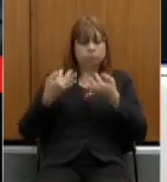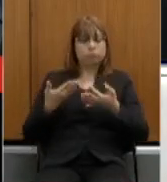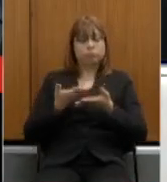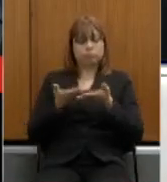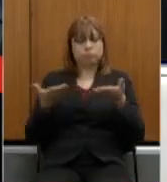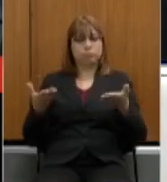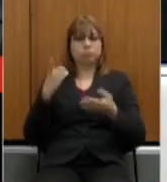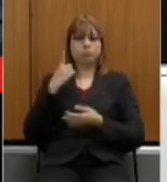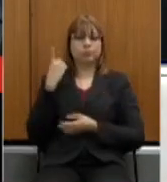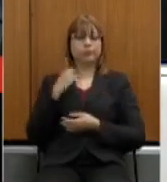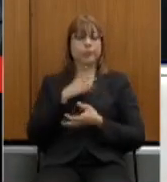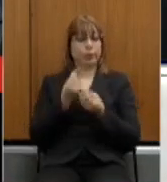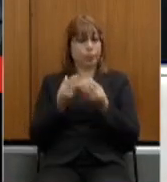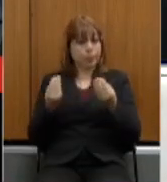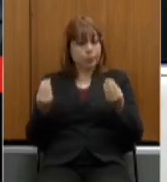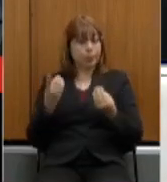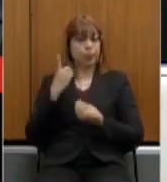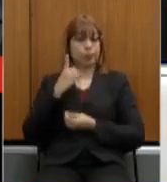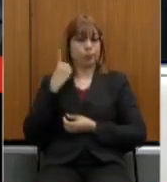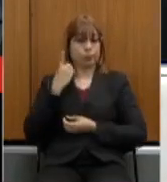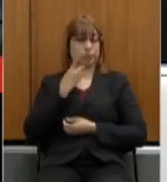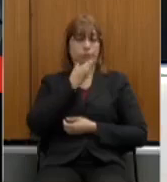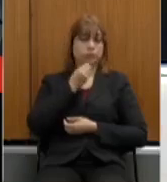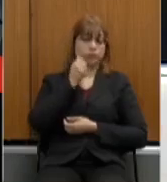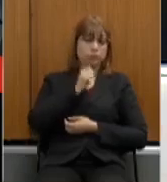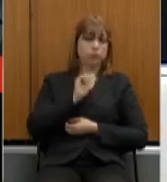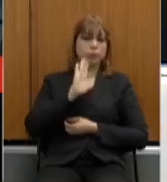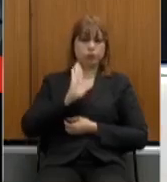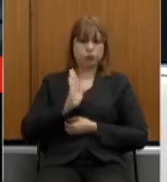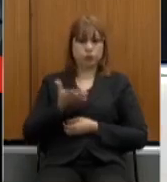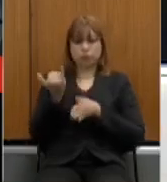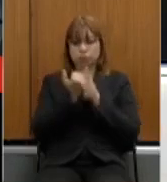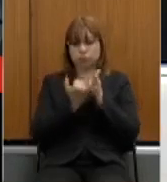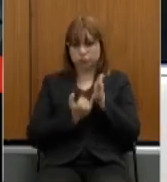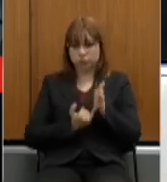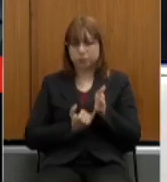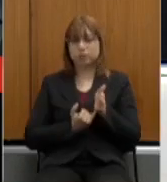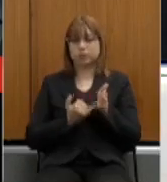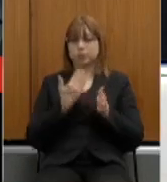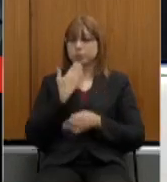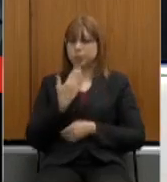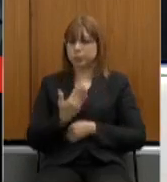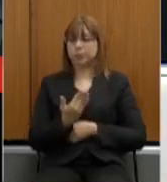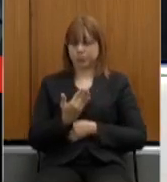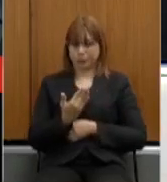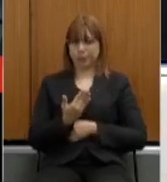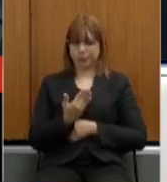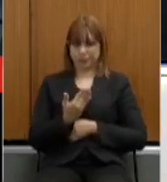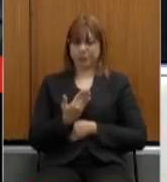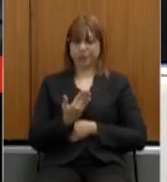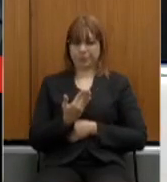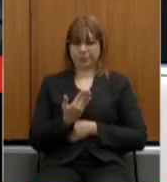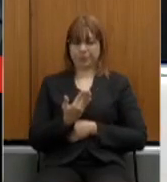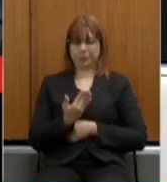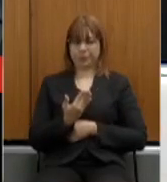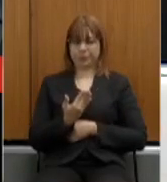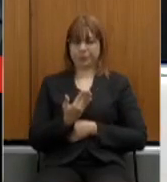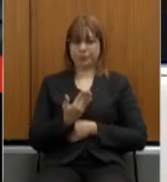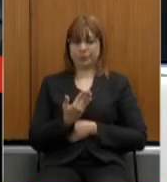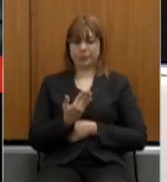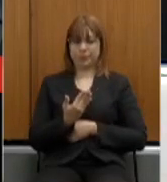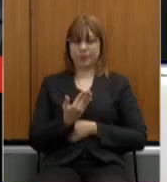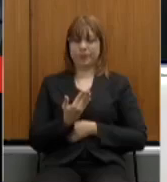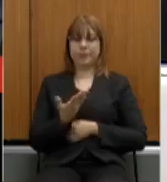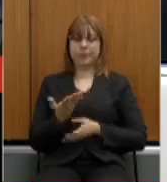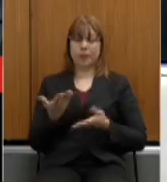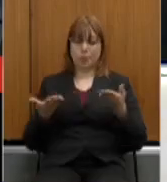extensa de deputados que já se cadastraram já pediram para que tenham a